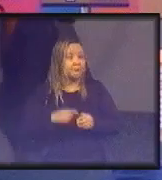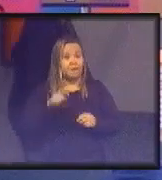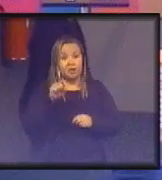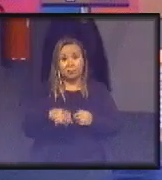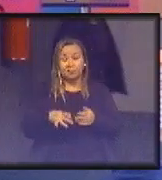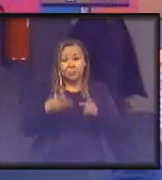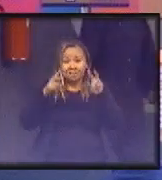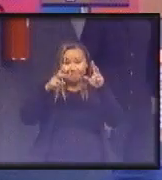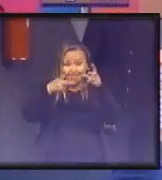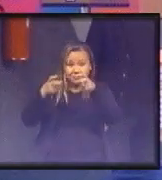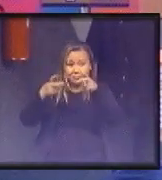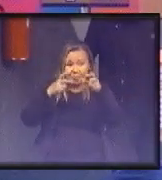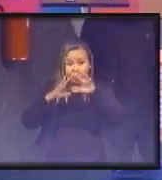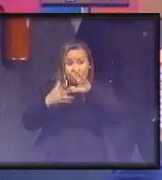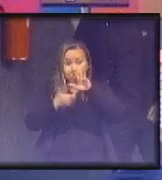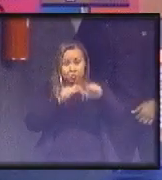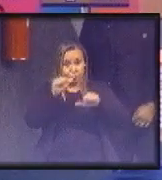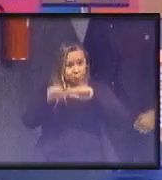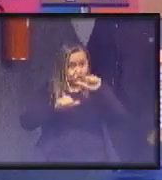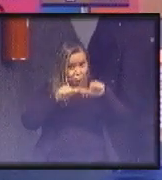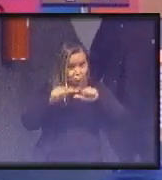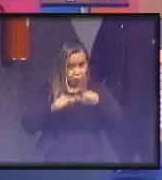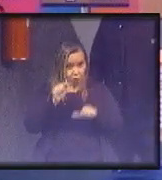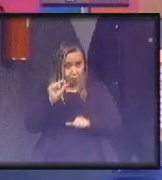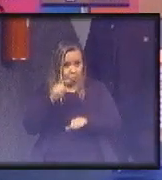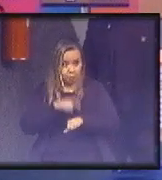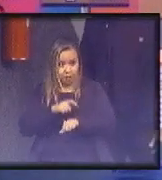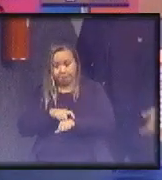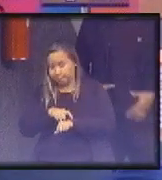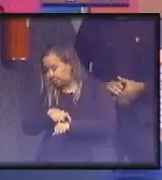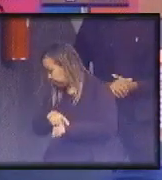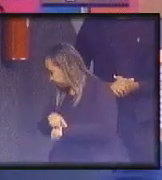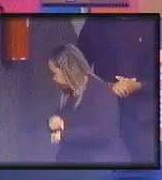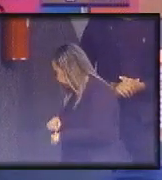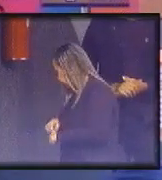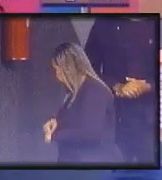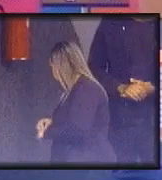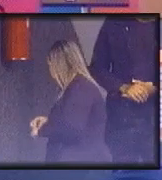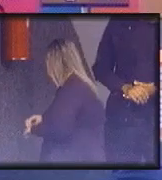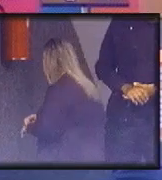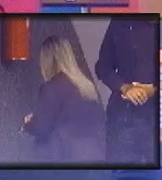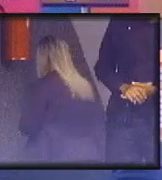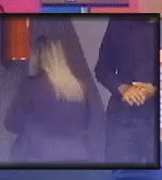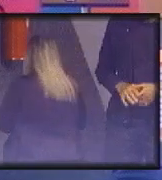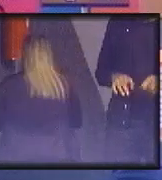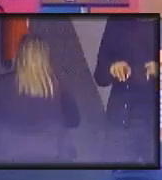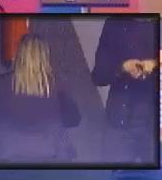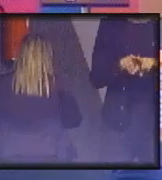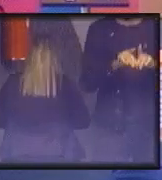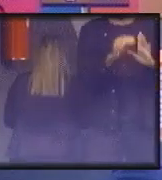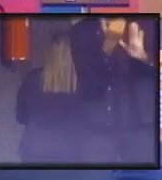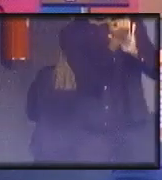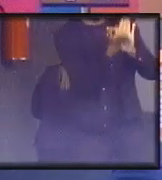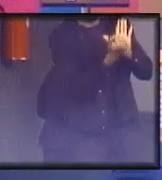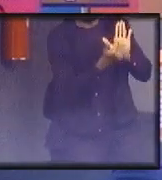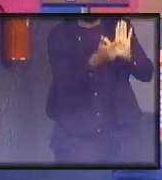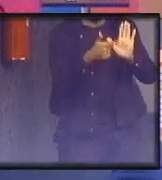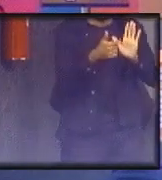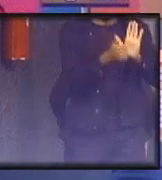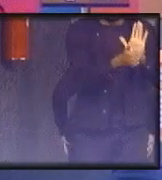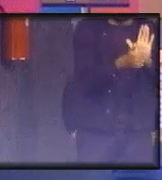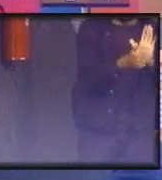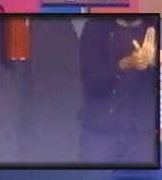vocês vejam, o mundo mudou muito em poucos anos. E, no caso da Agenda 21, que é de onde surgiu aqui